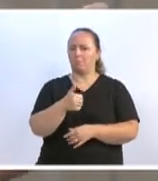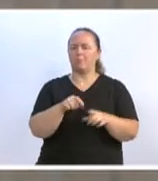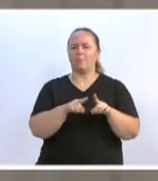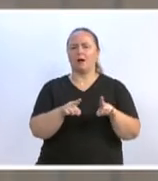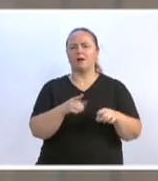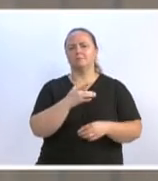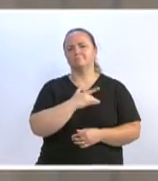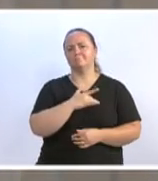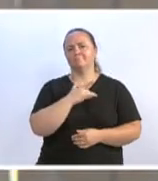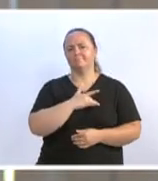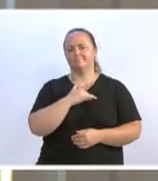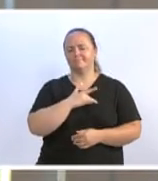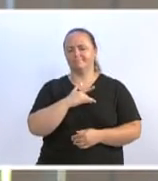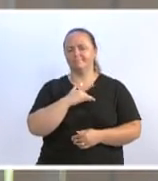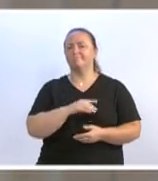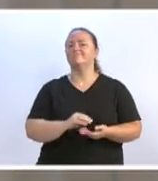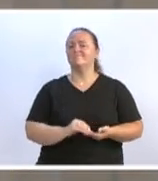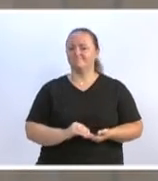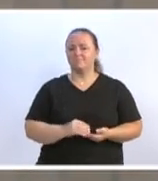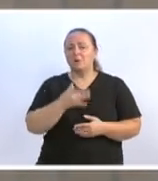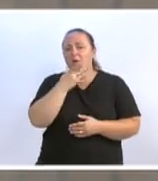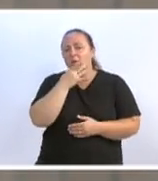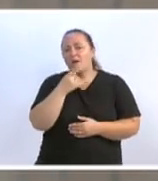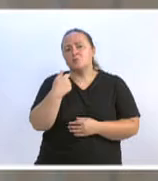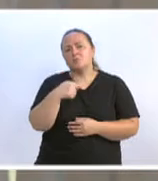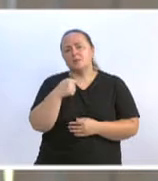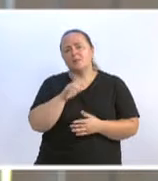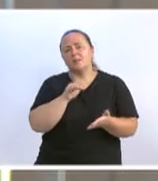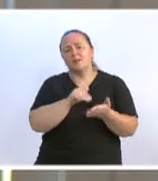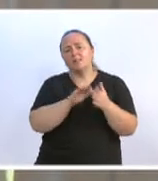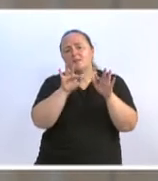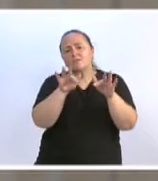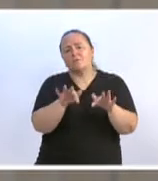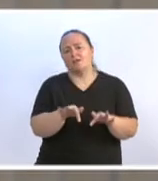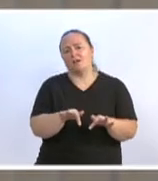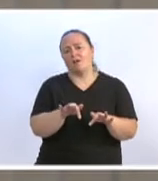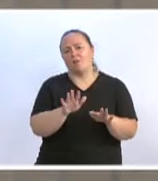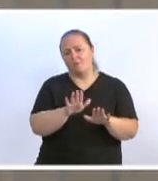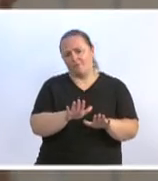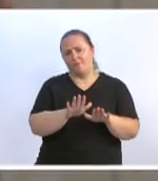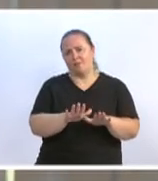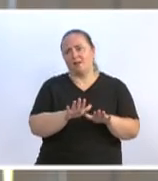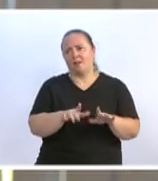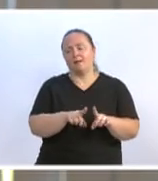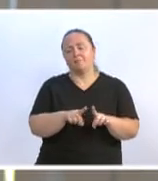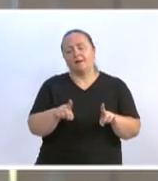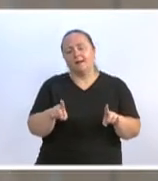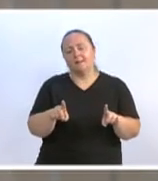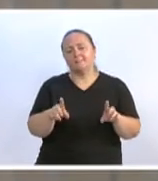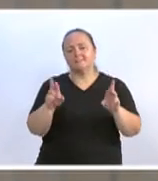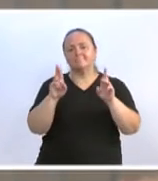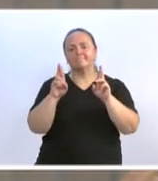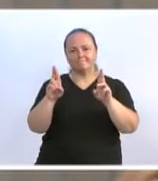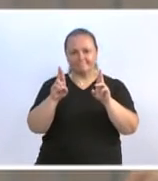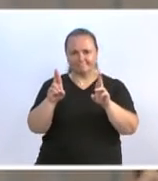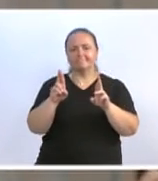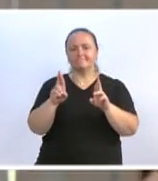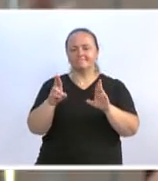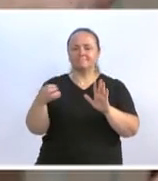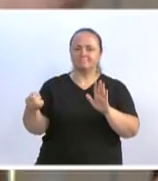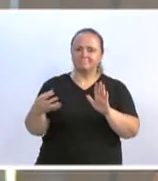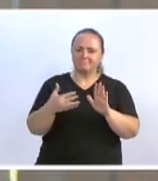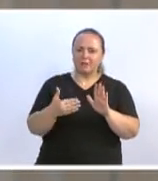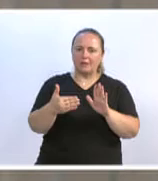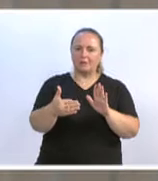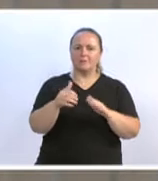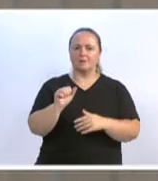pena que eu até acho que, na minha opinião, deveria ficar até o final do mandato. Mas também desejando ao TOF